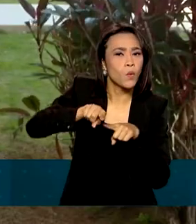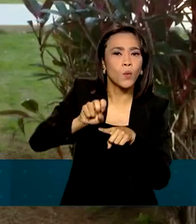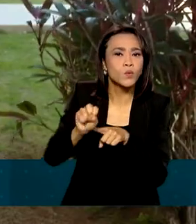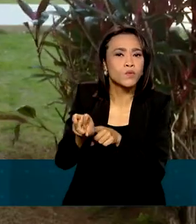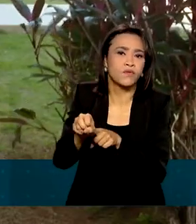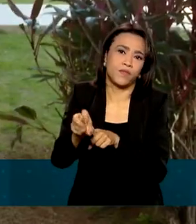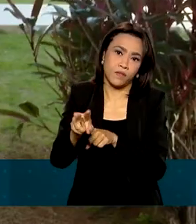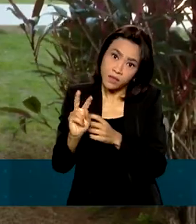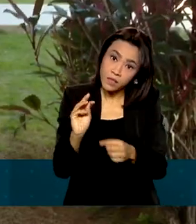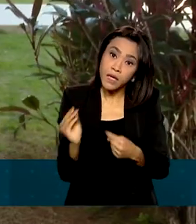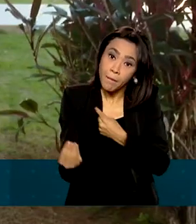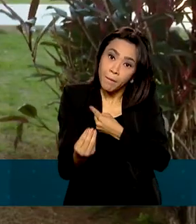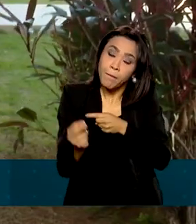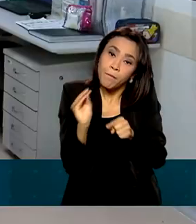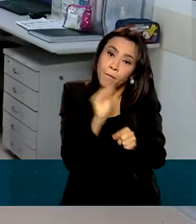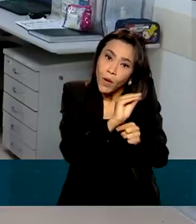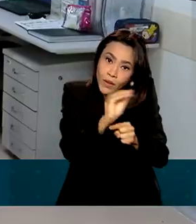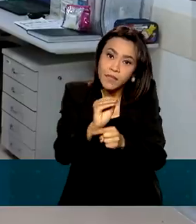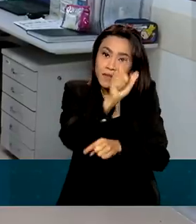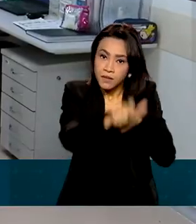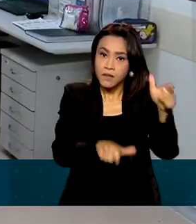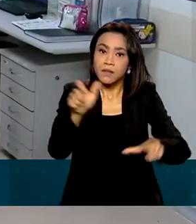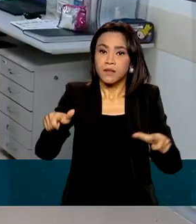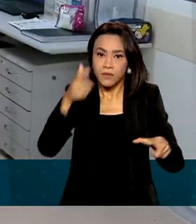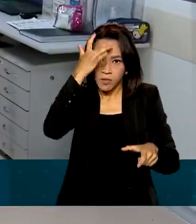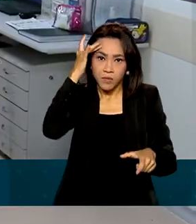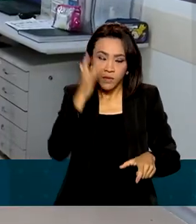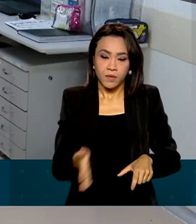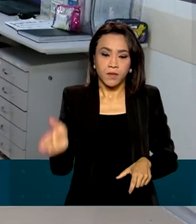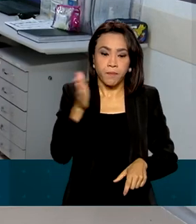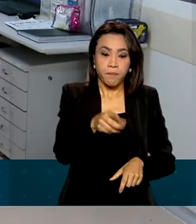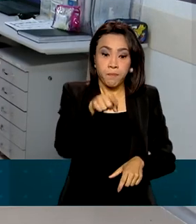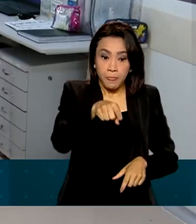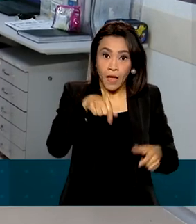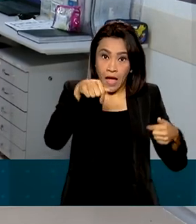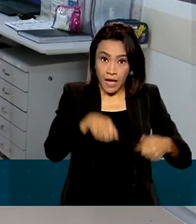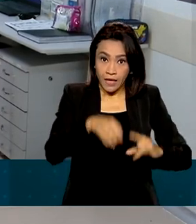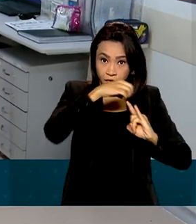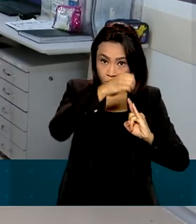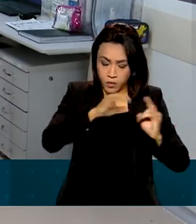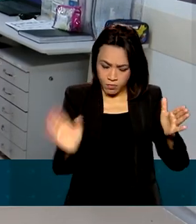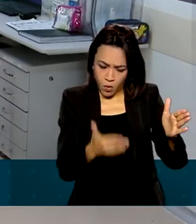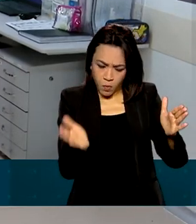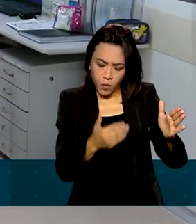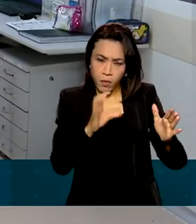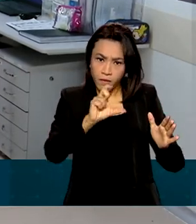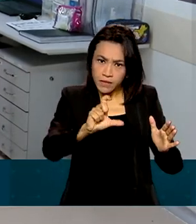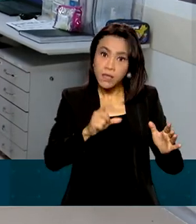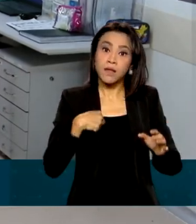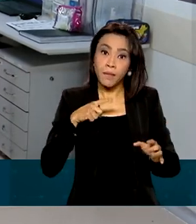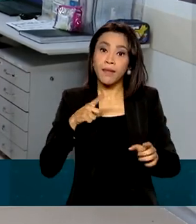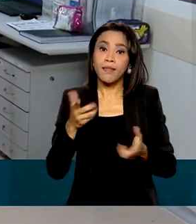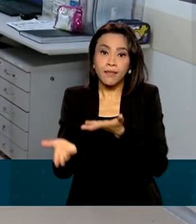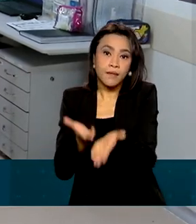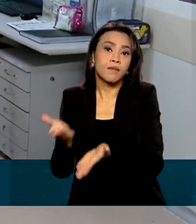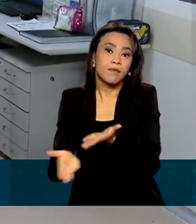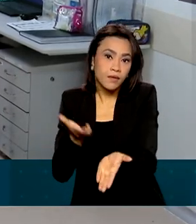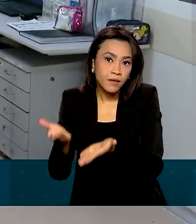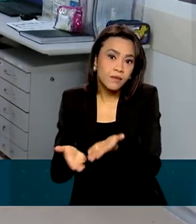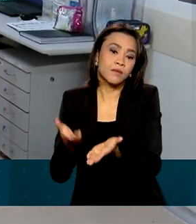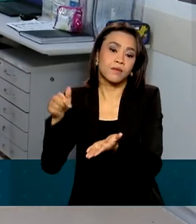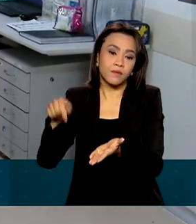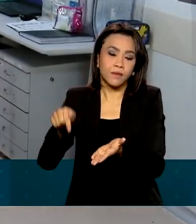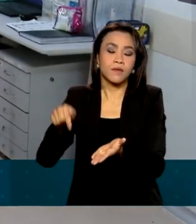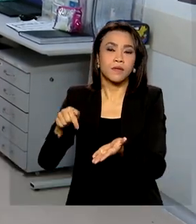e da proteção do indivíduo no Brasil. Além de produzir as vacinas, a Fiocruz também trata pacientes com Covid. Para enfrentar o período